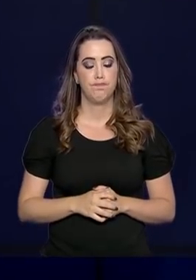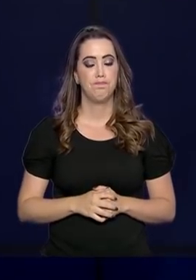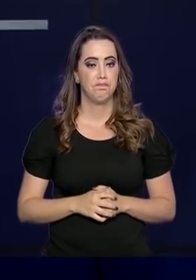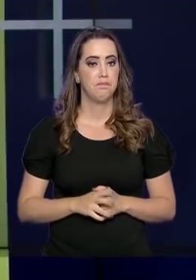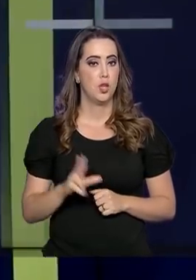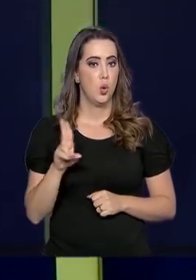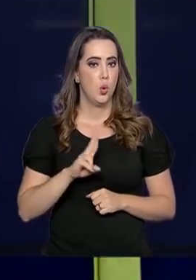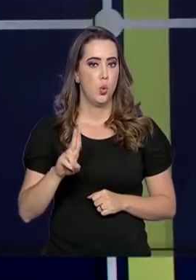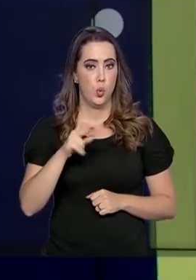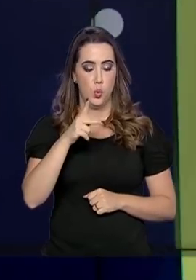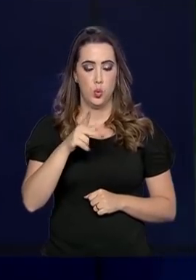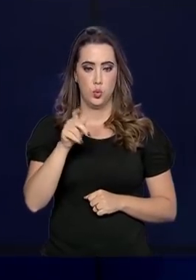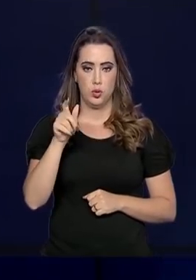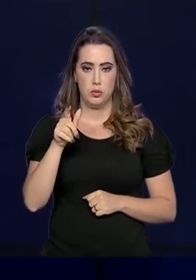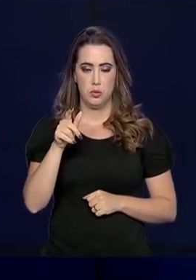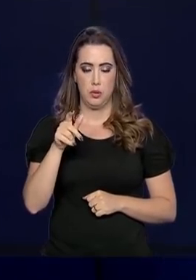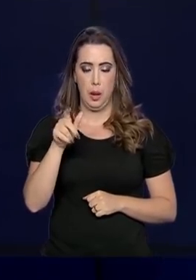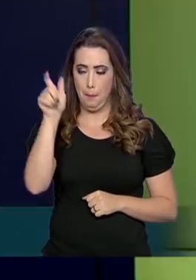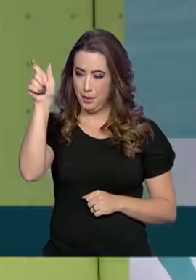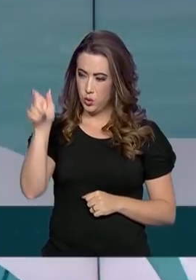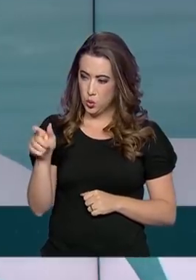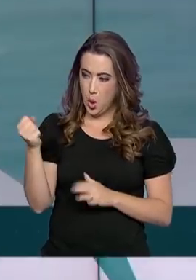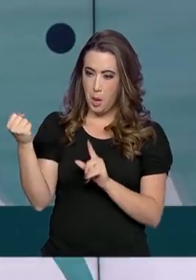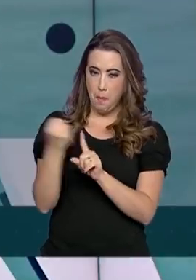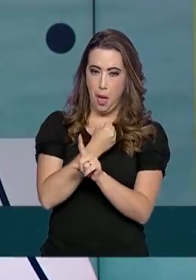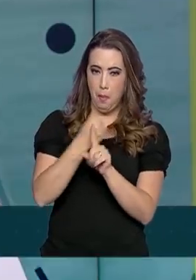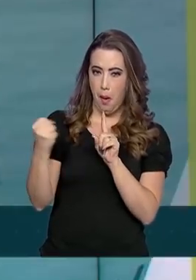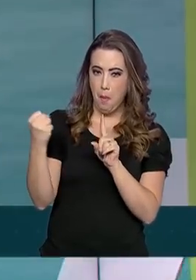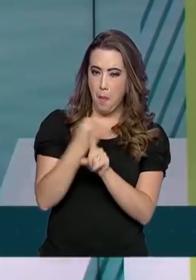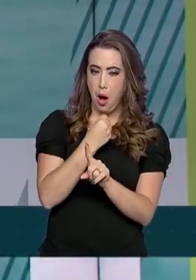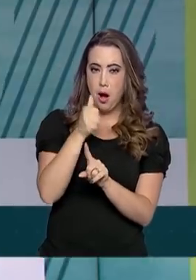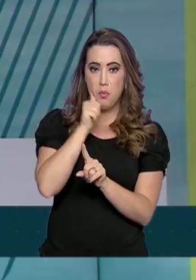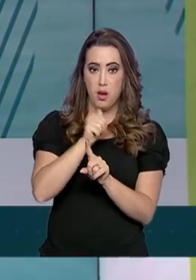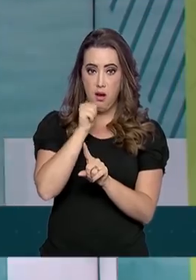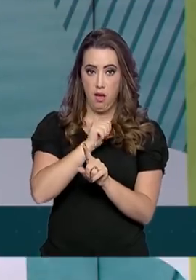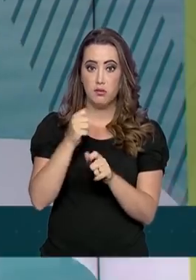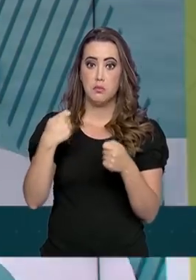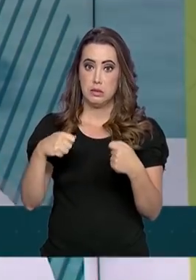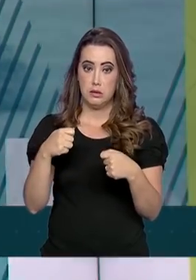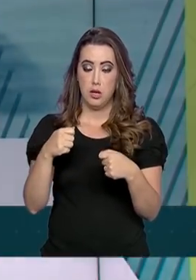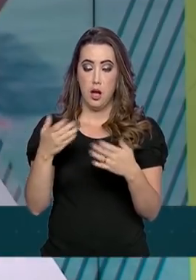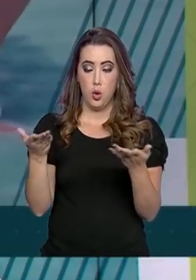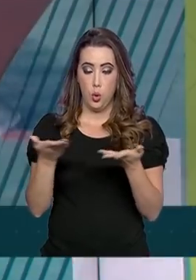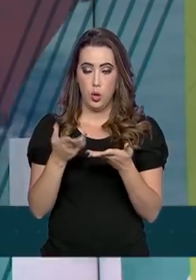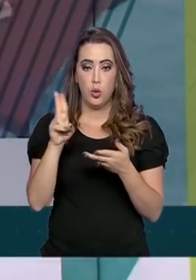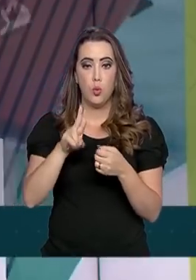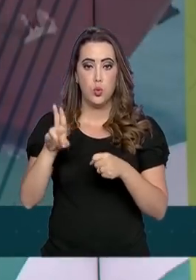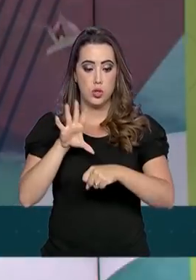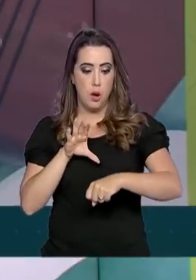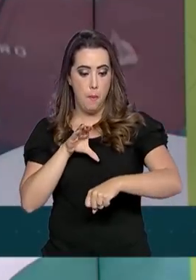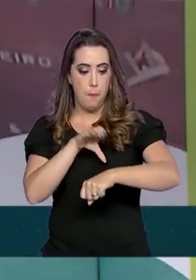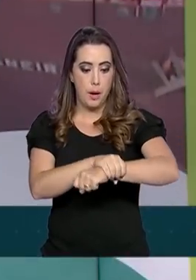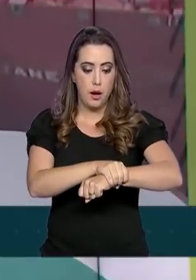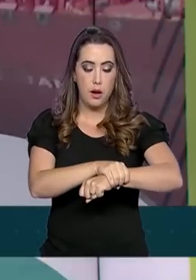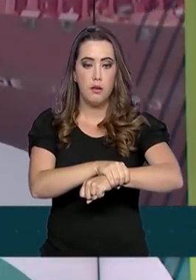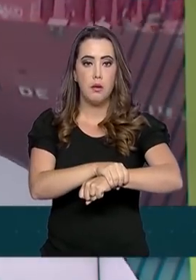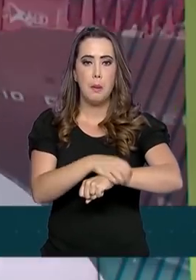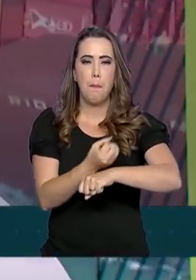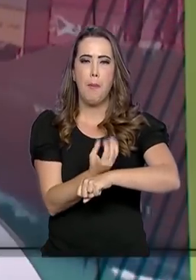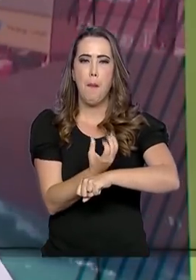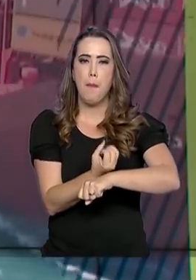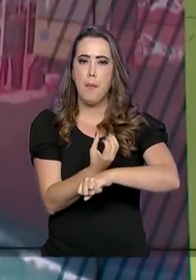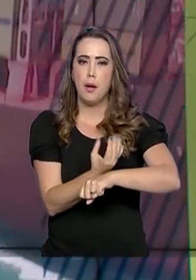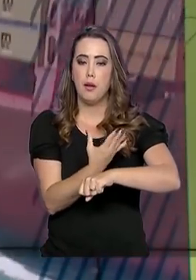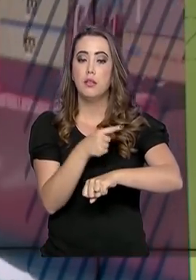eletrônica em agressores de mulheres aumentou 65% entre os anos de 2019 e 2020. O levantamento feito